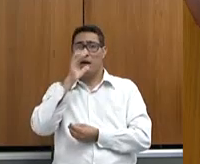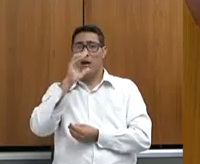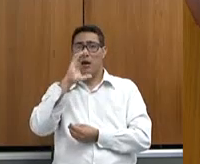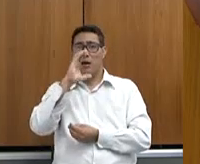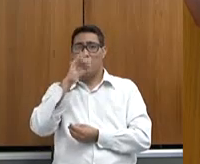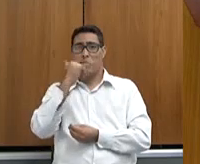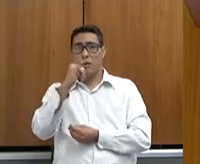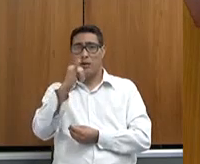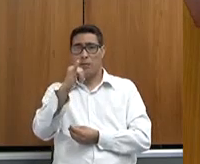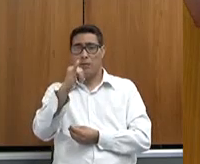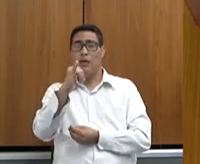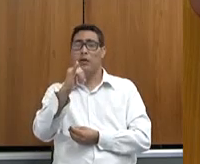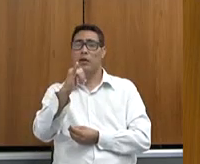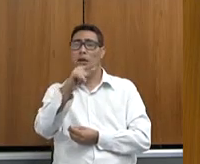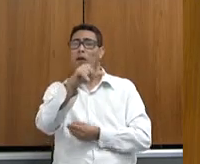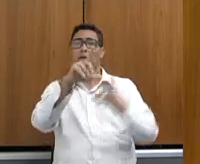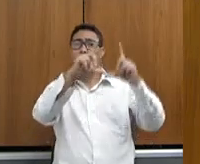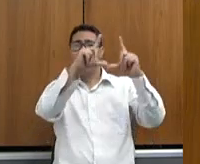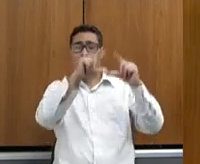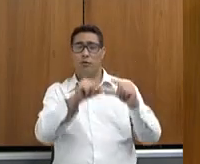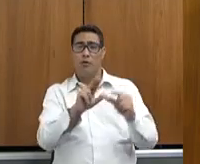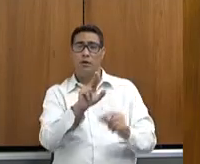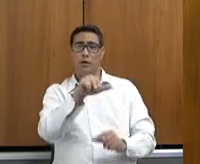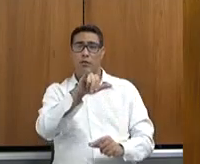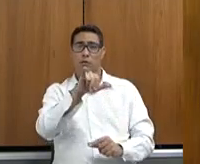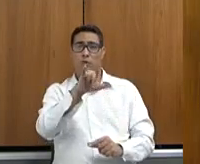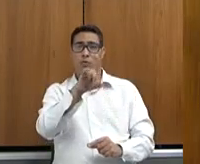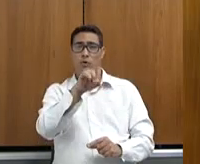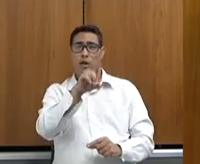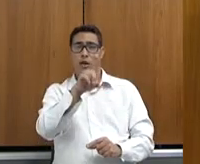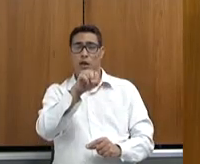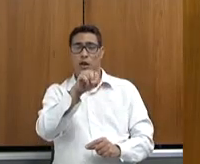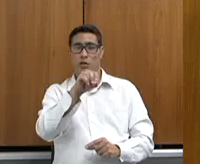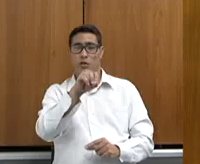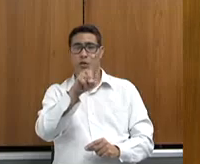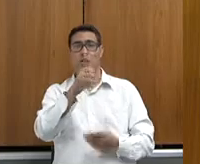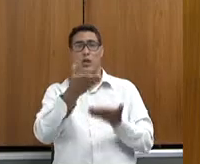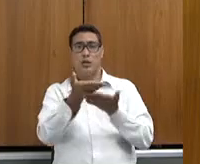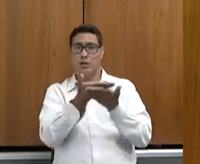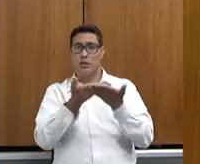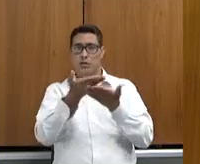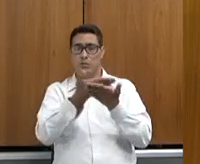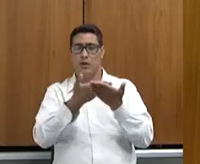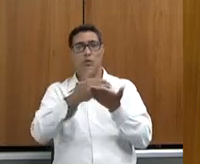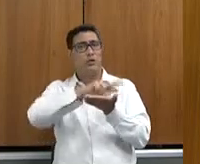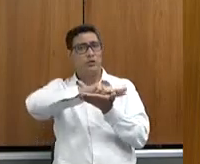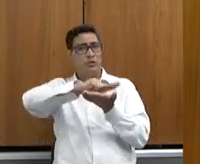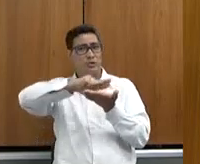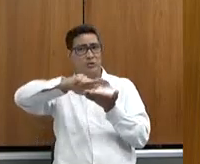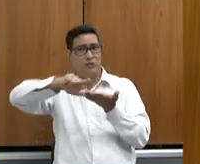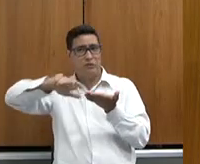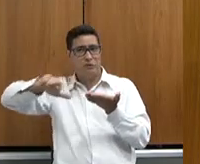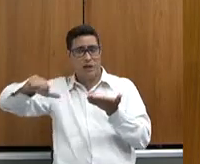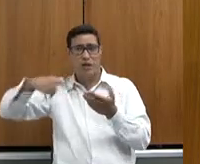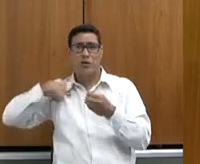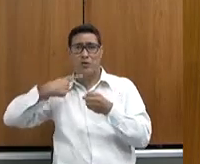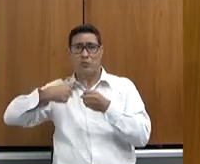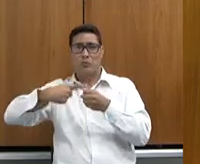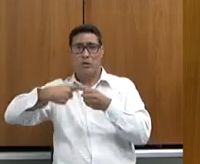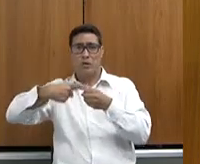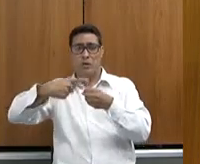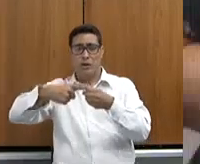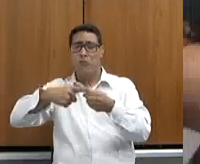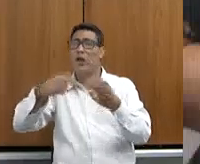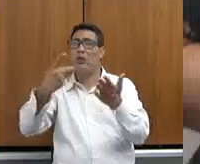lá se chama unidades de atendimento, tirando unidades de atendimento de vários municípios. isso distancia